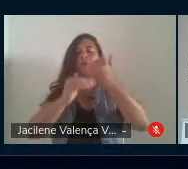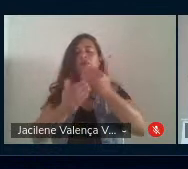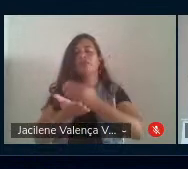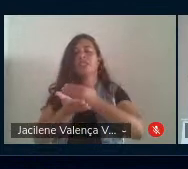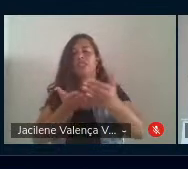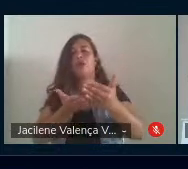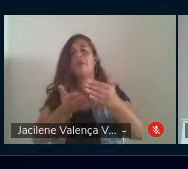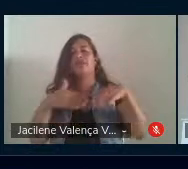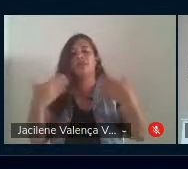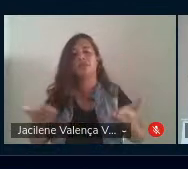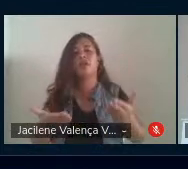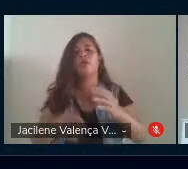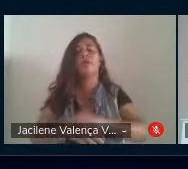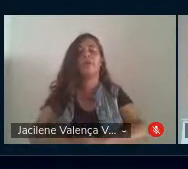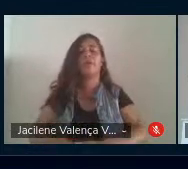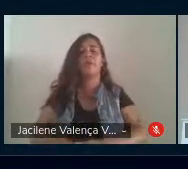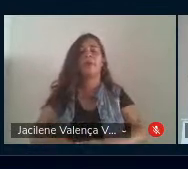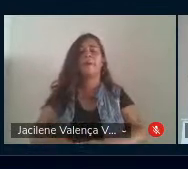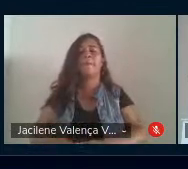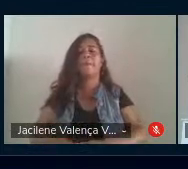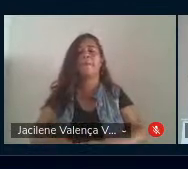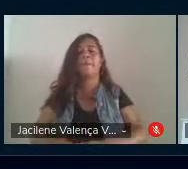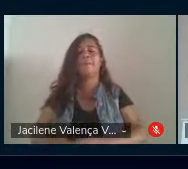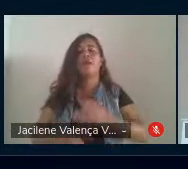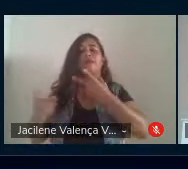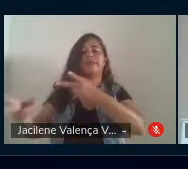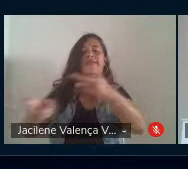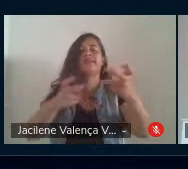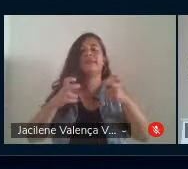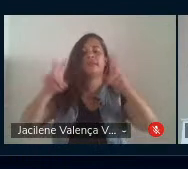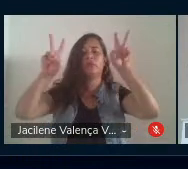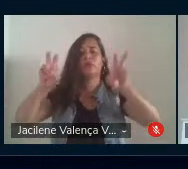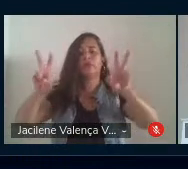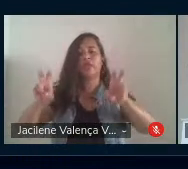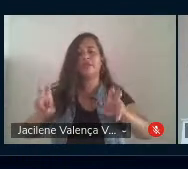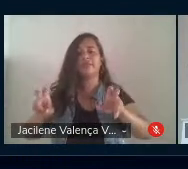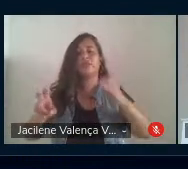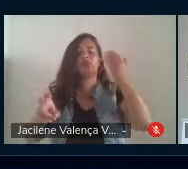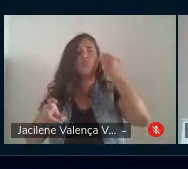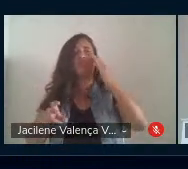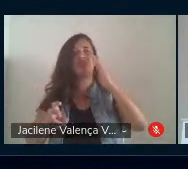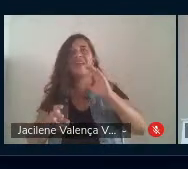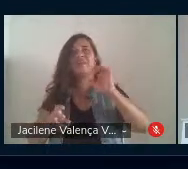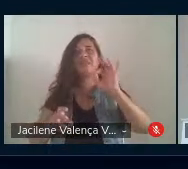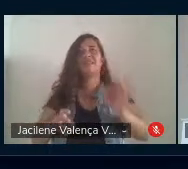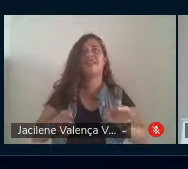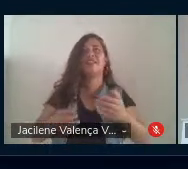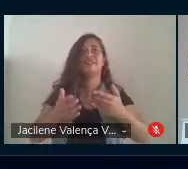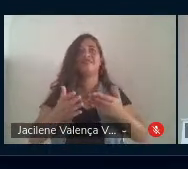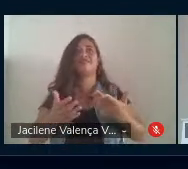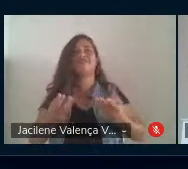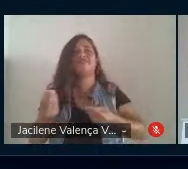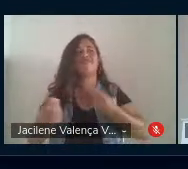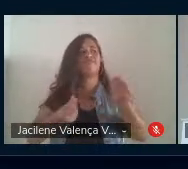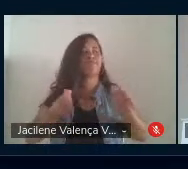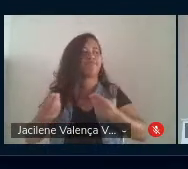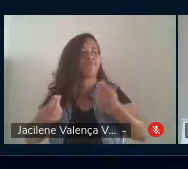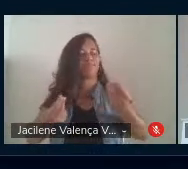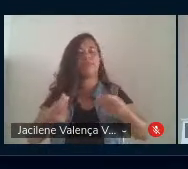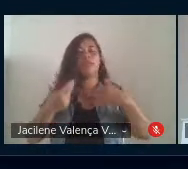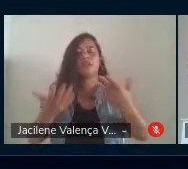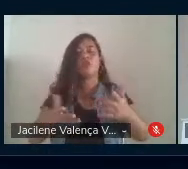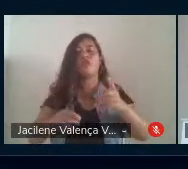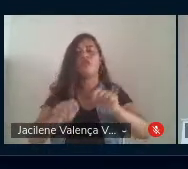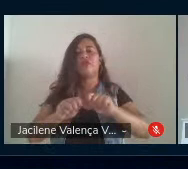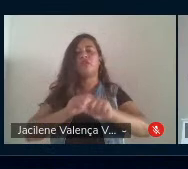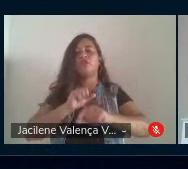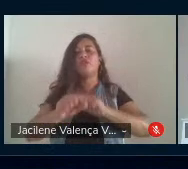Então, a partir da identificação dos temas, das incertezas, das inquietações, foram sendo realizadas